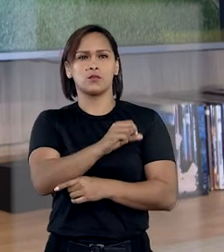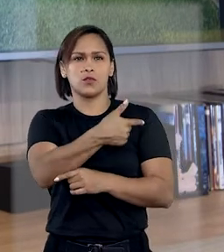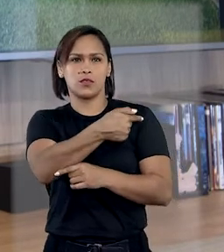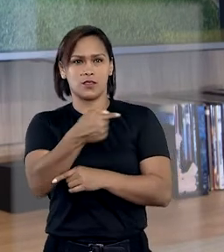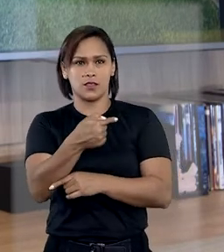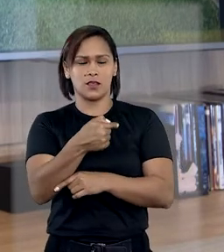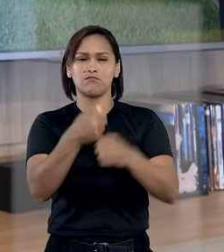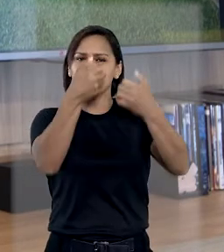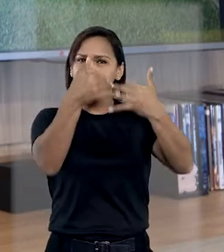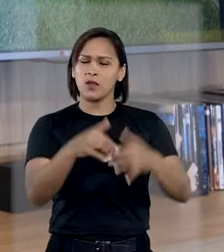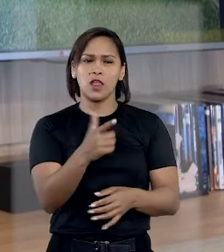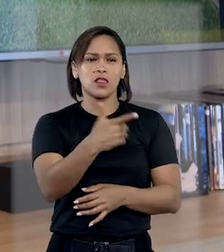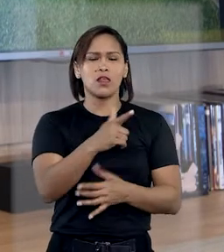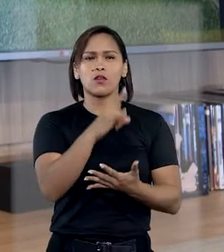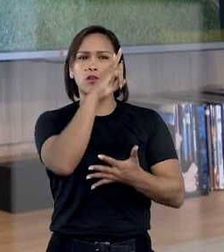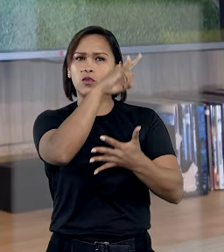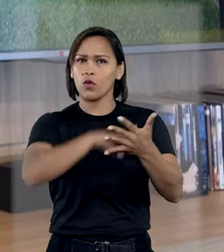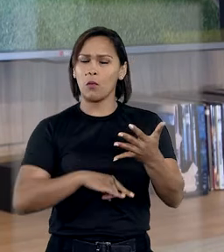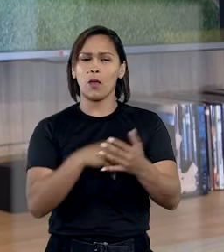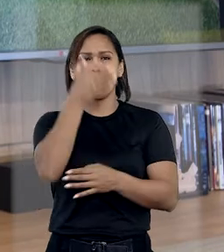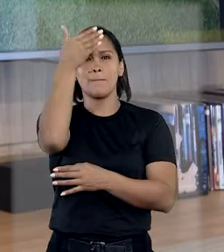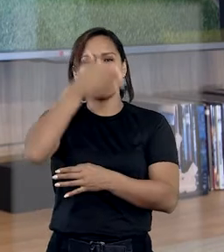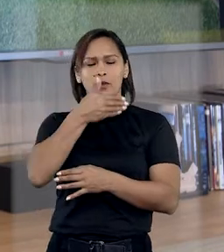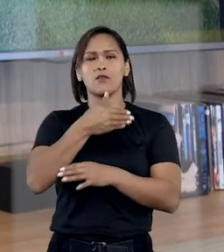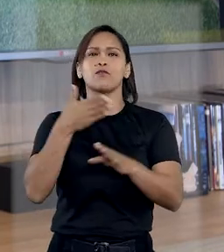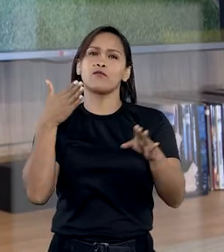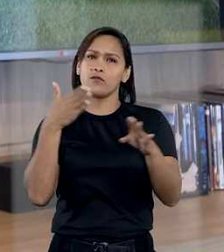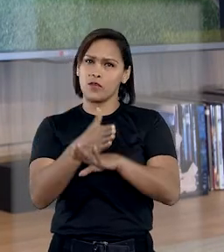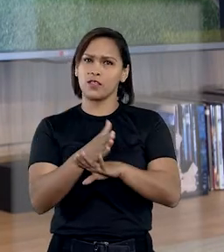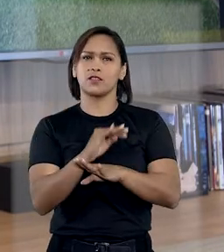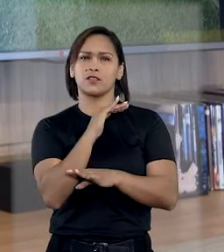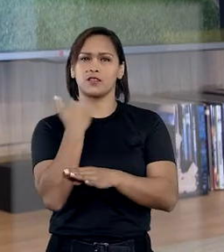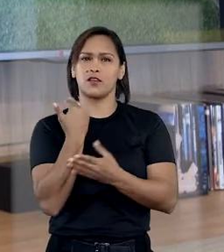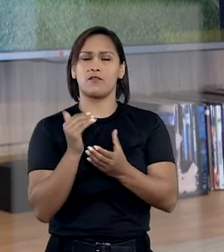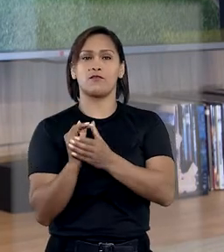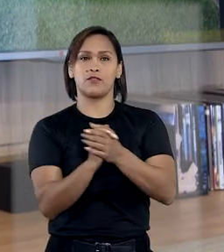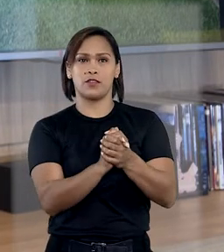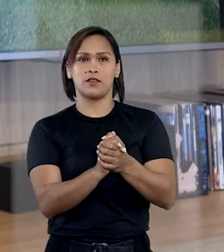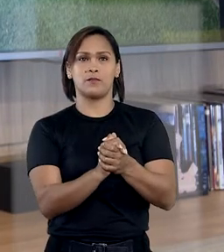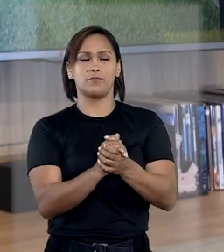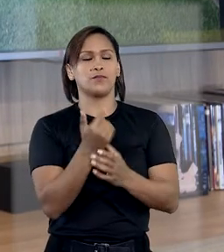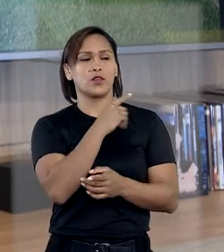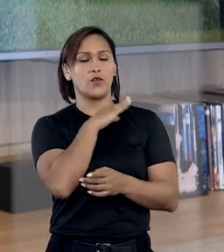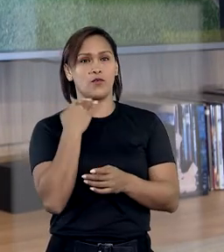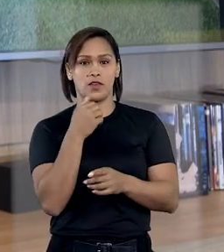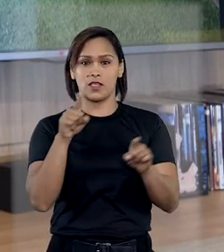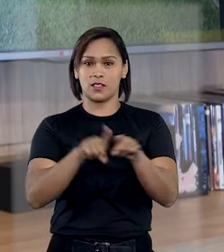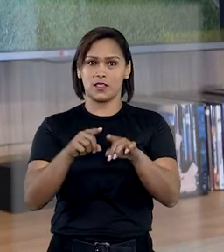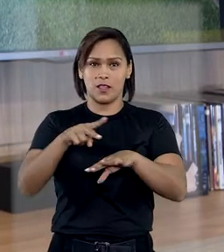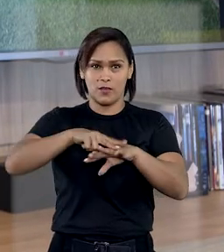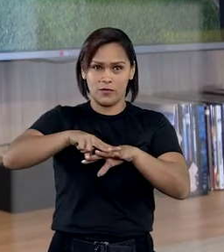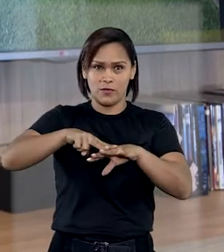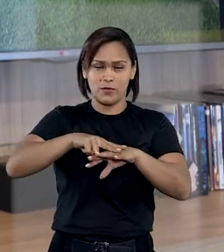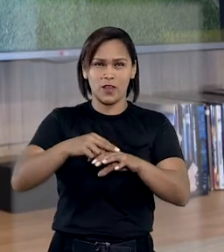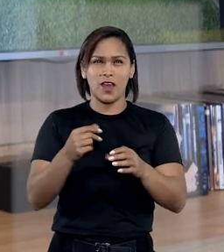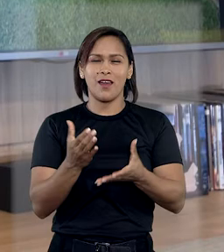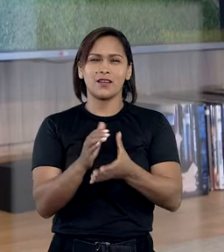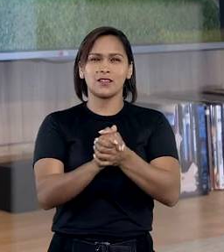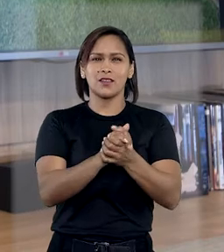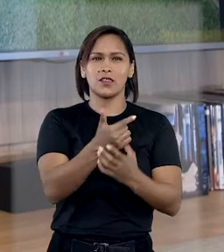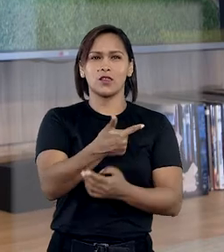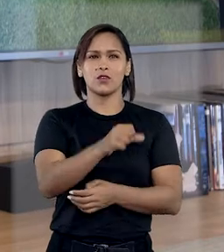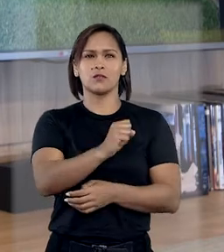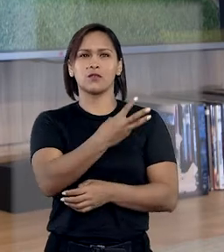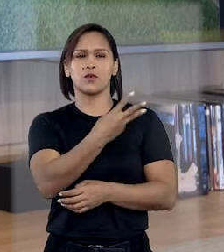2017, sustentando não existir documento que comprovasse a autorização dada em vida. O falecido e a viúva eram casados